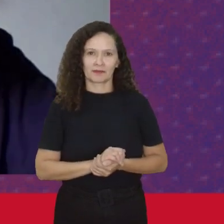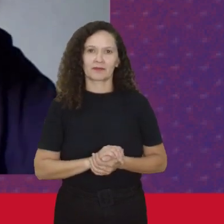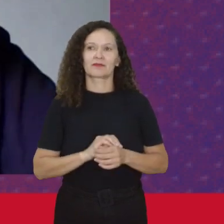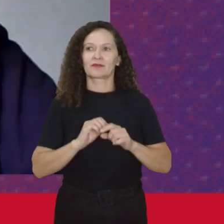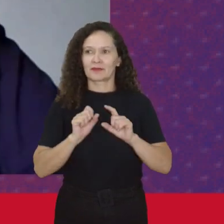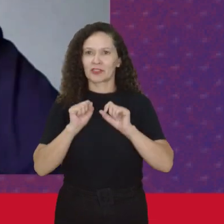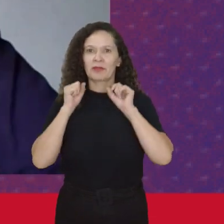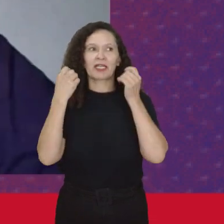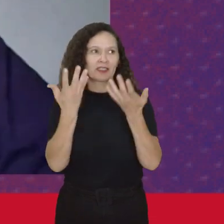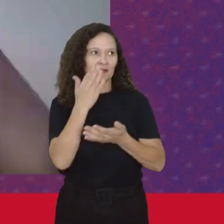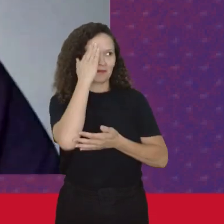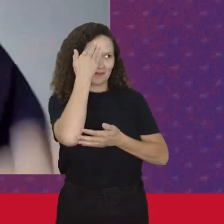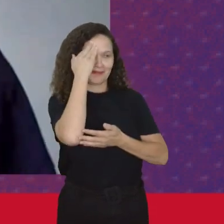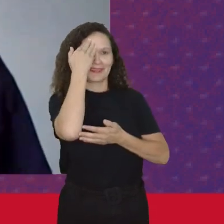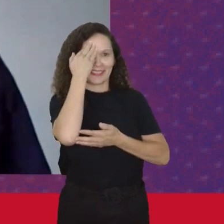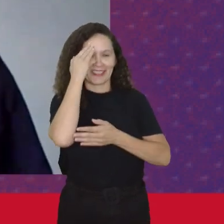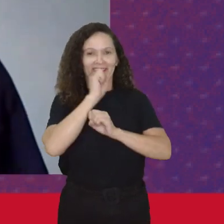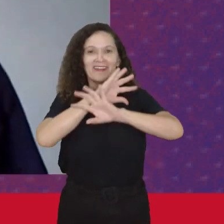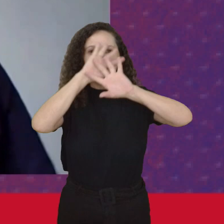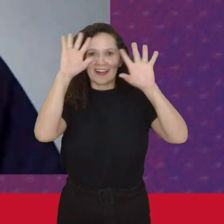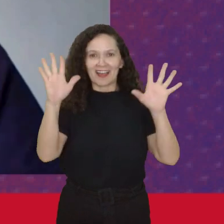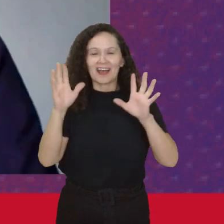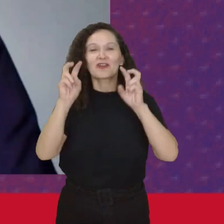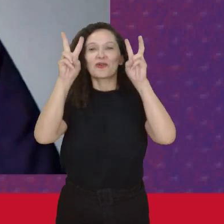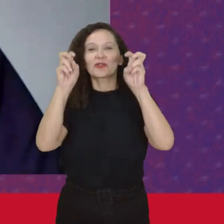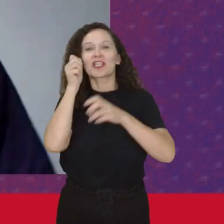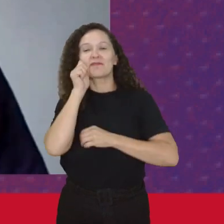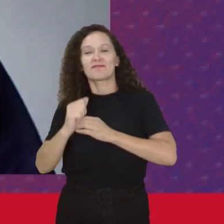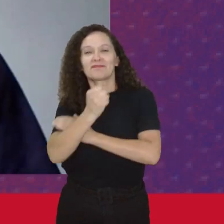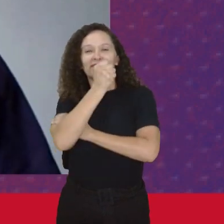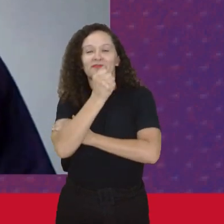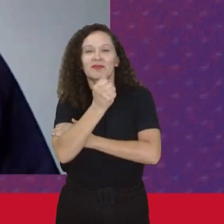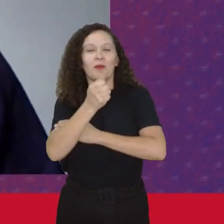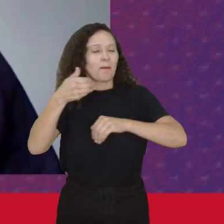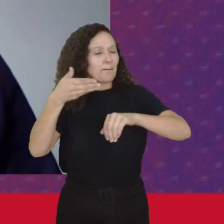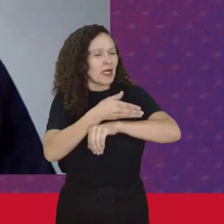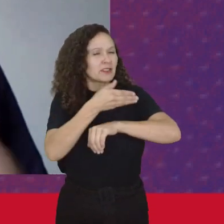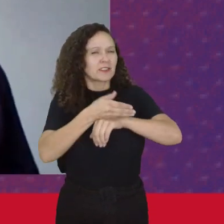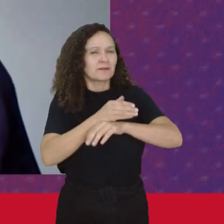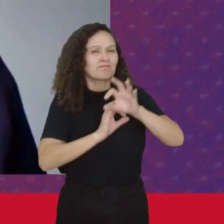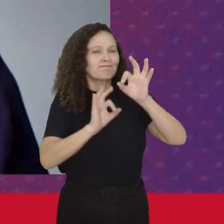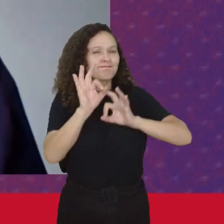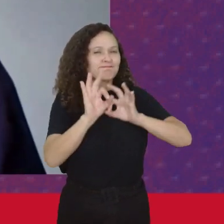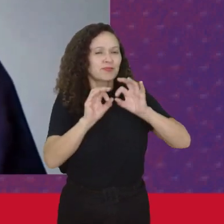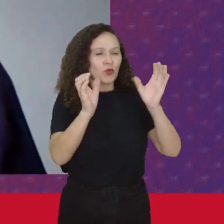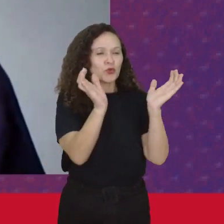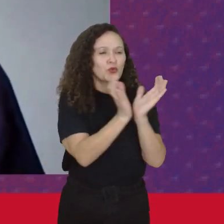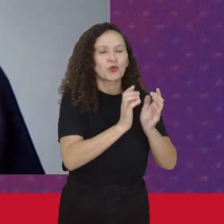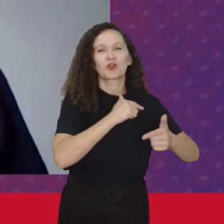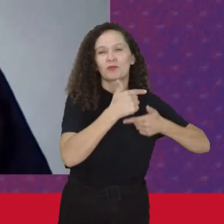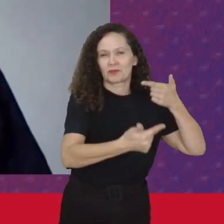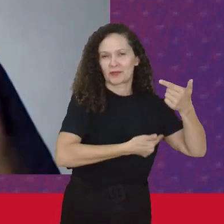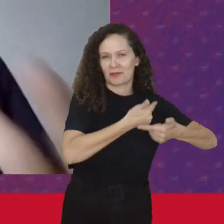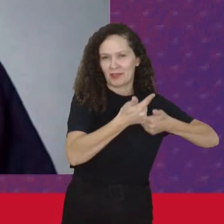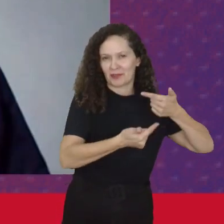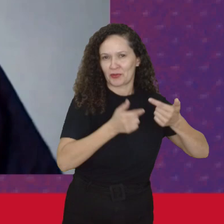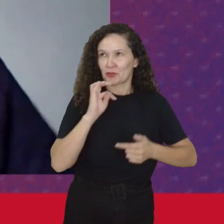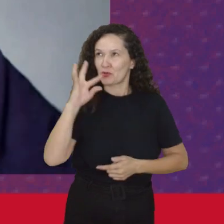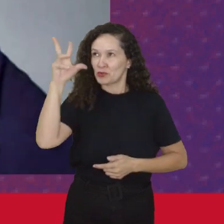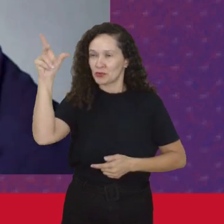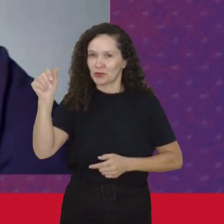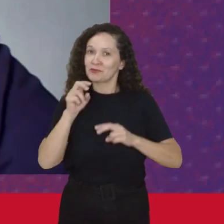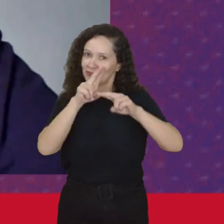Mas compreendendo A questão feminina Como parte Da questão Da classe trabalhadora Como um todo E que